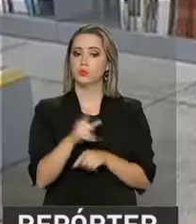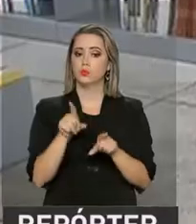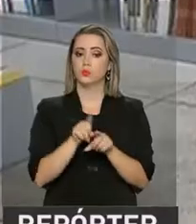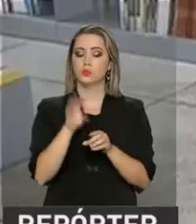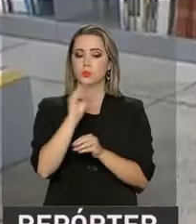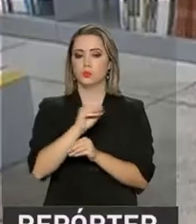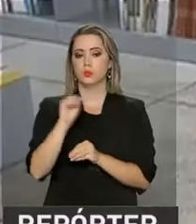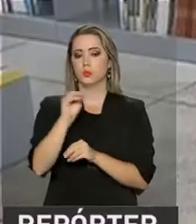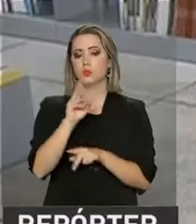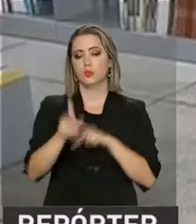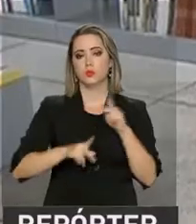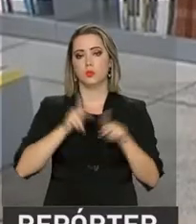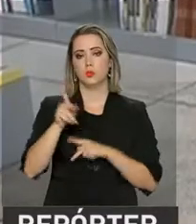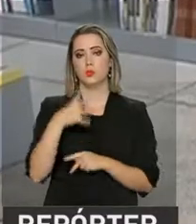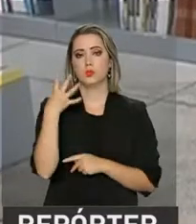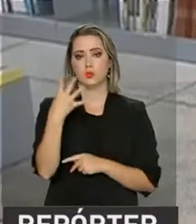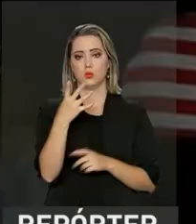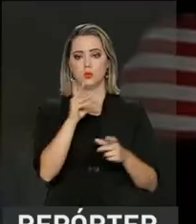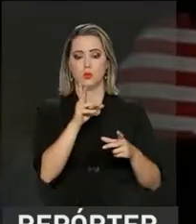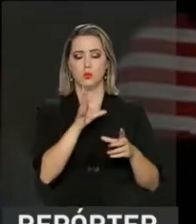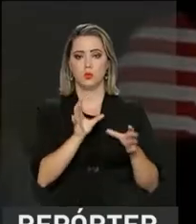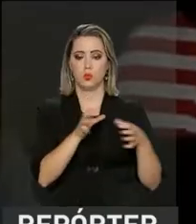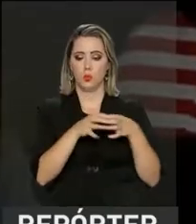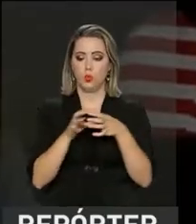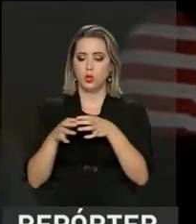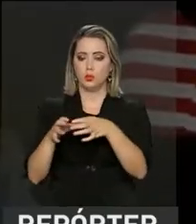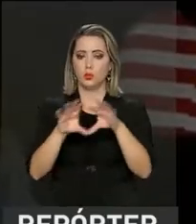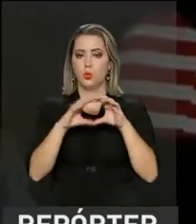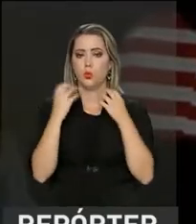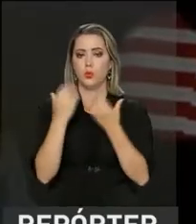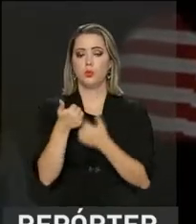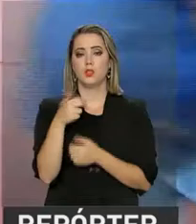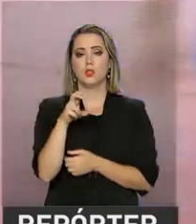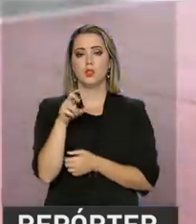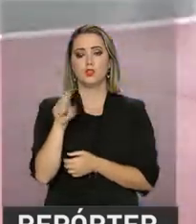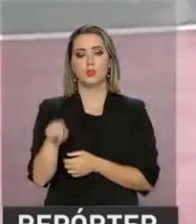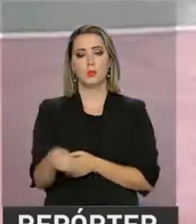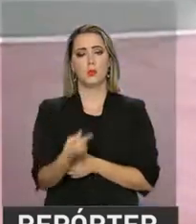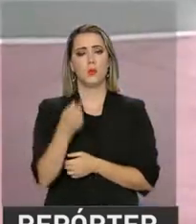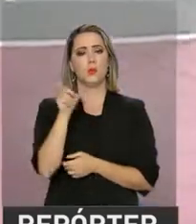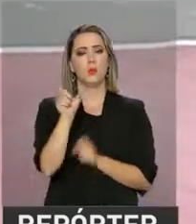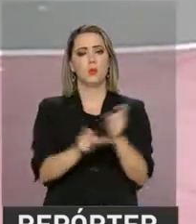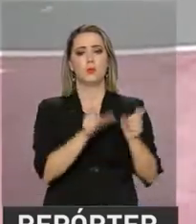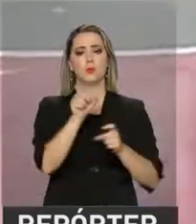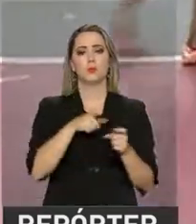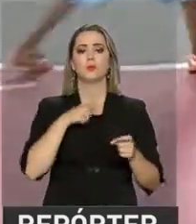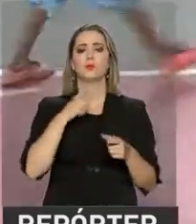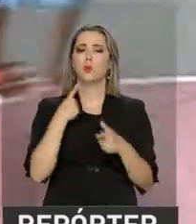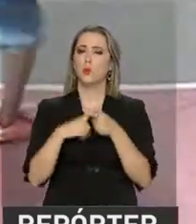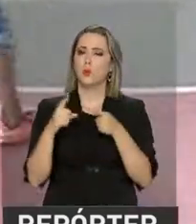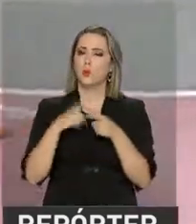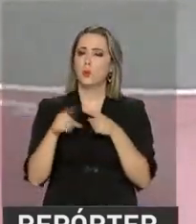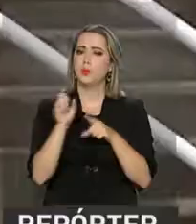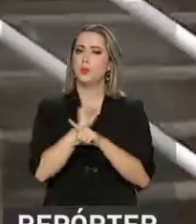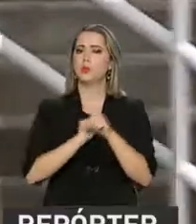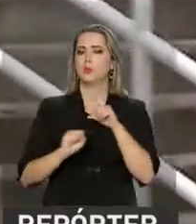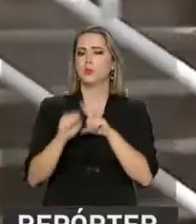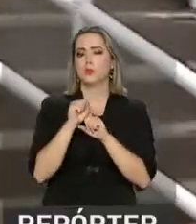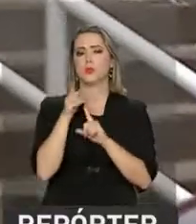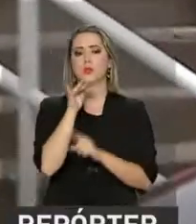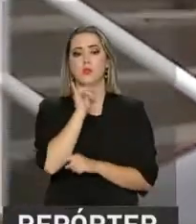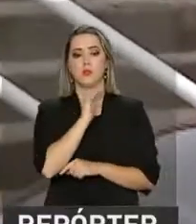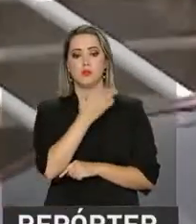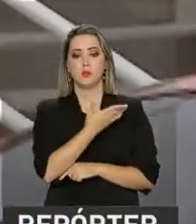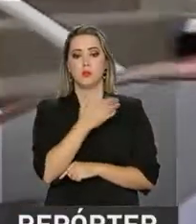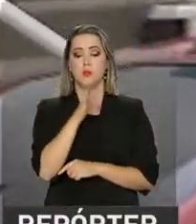atende a população de quatro bairros da cidade. São cerca de 15 mil pessoas. Muitas em situação de vulnerabilidade social, como a